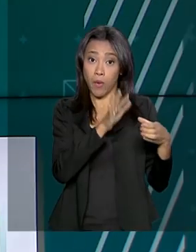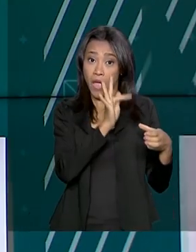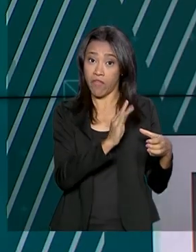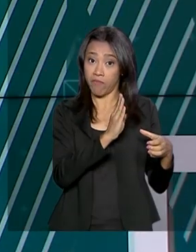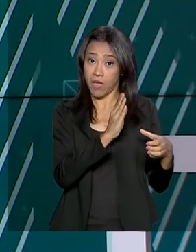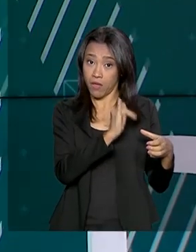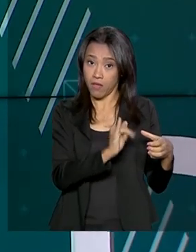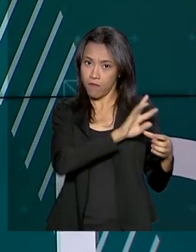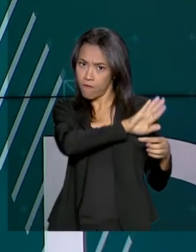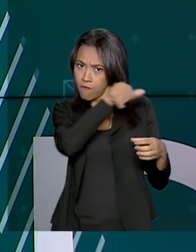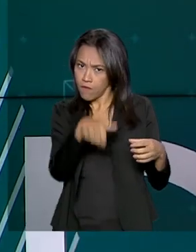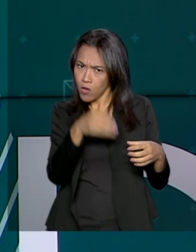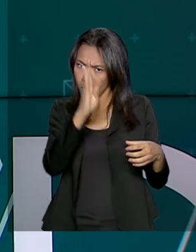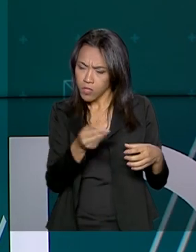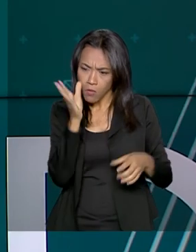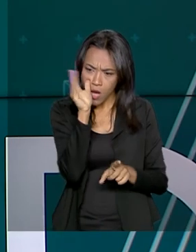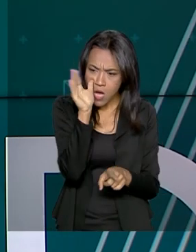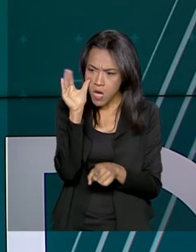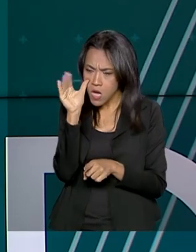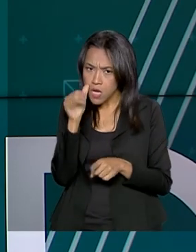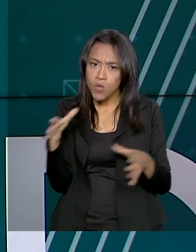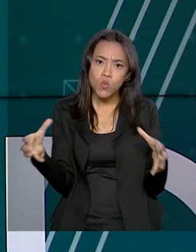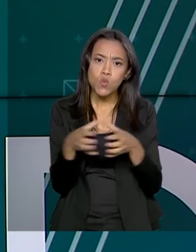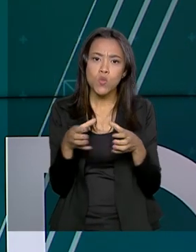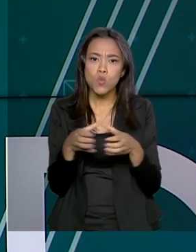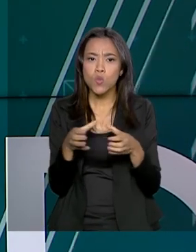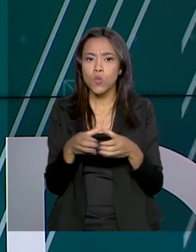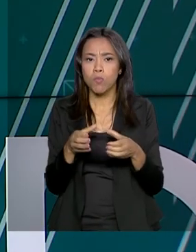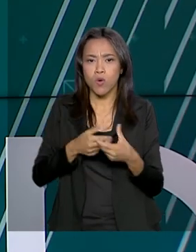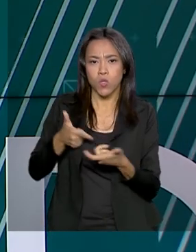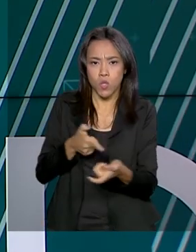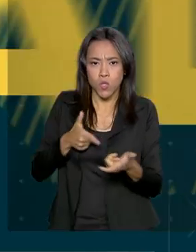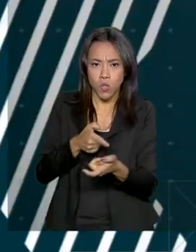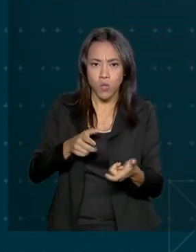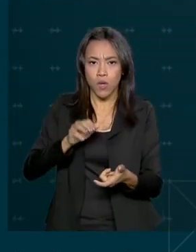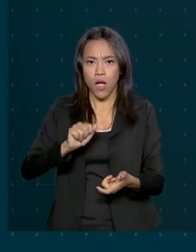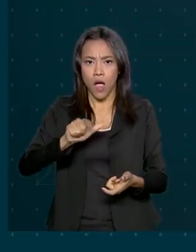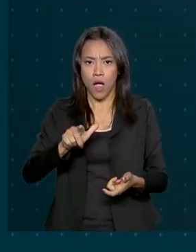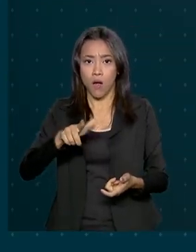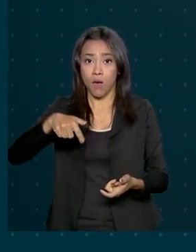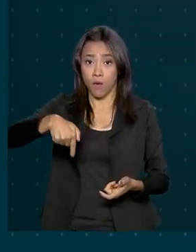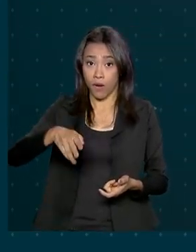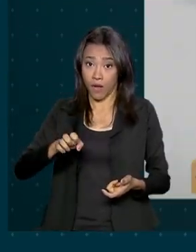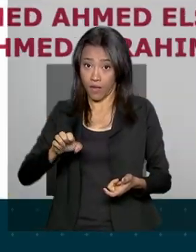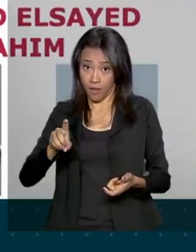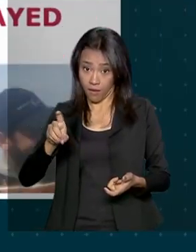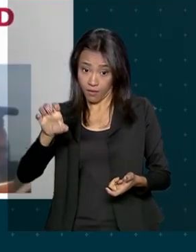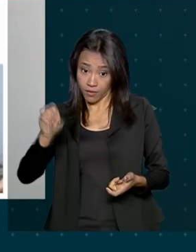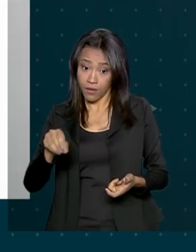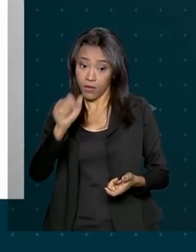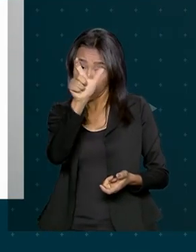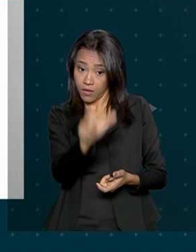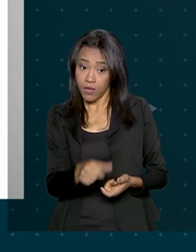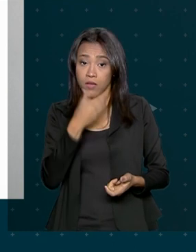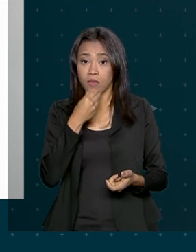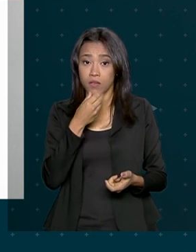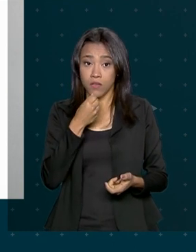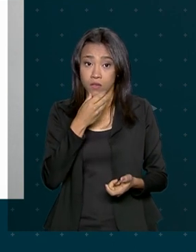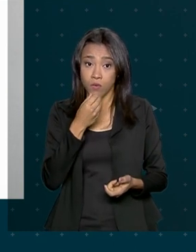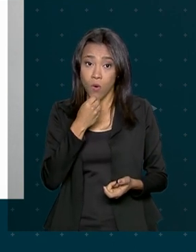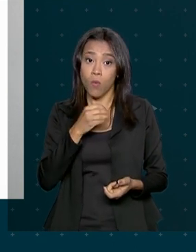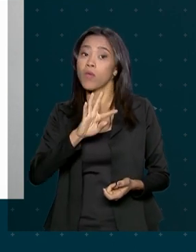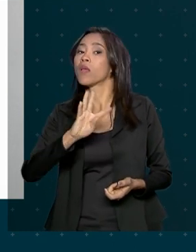busca um suspeito de integrar a organização terrorista Al-Qaeda. O suspeito é Mohamed El-Sayed Ahmed